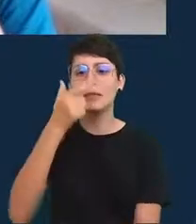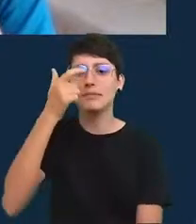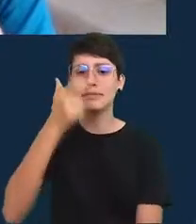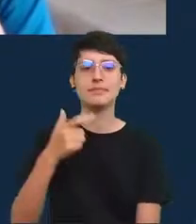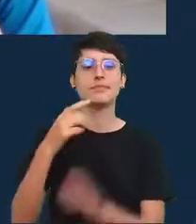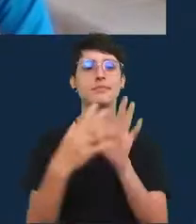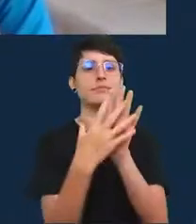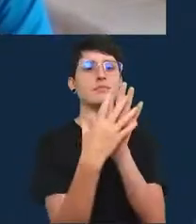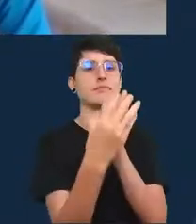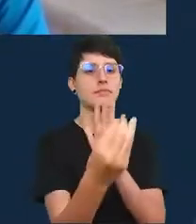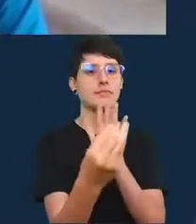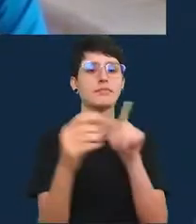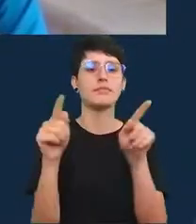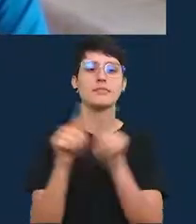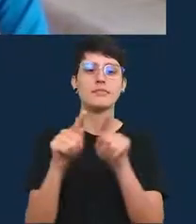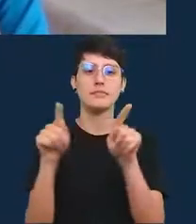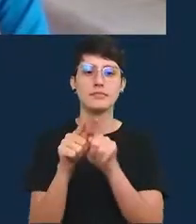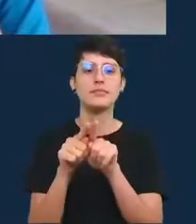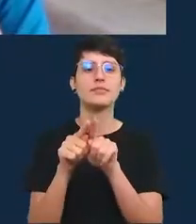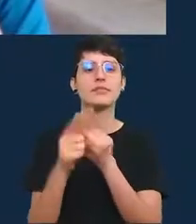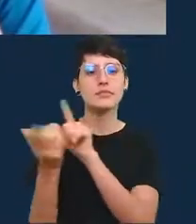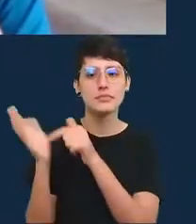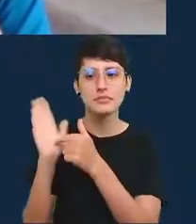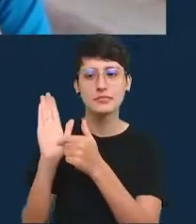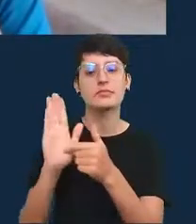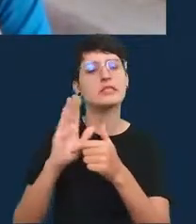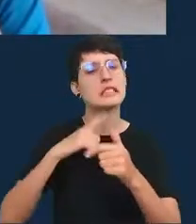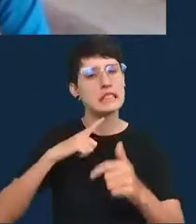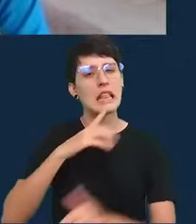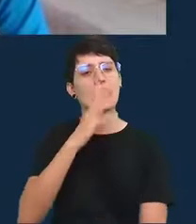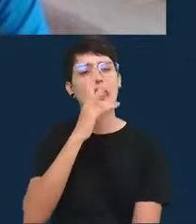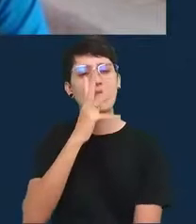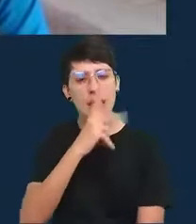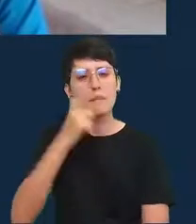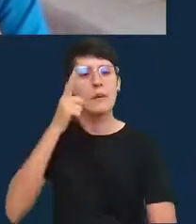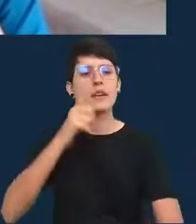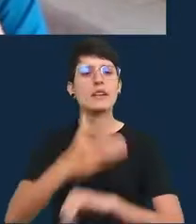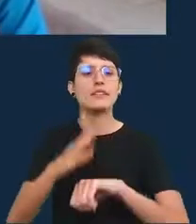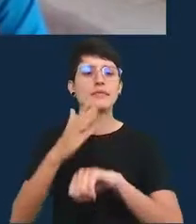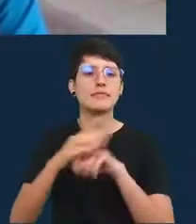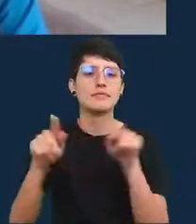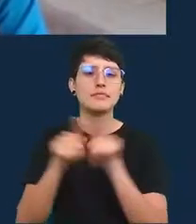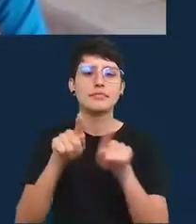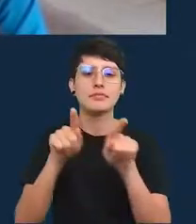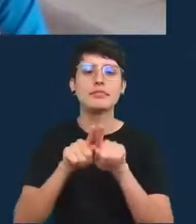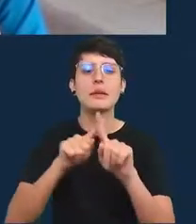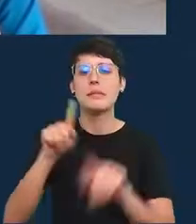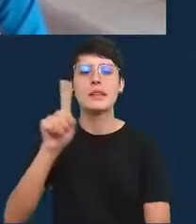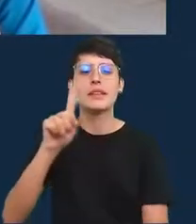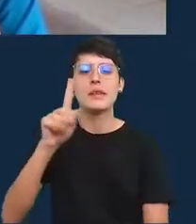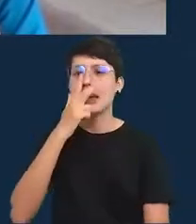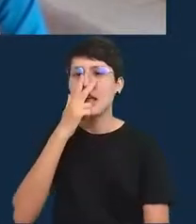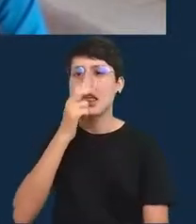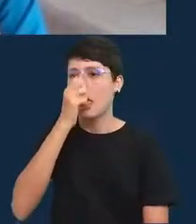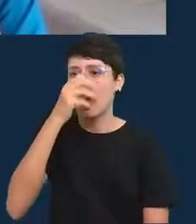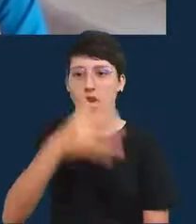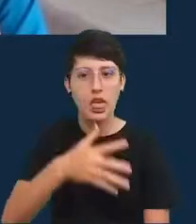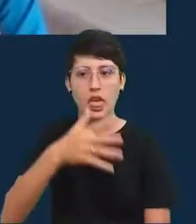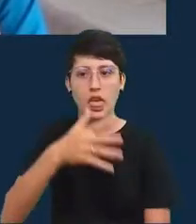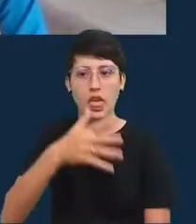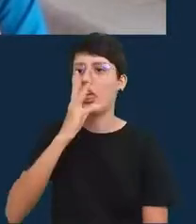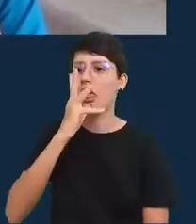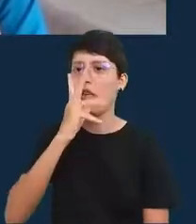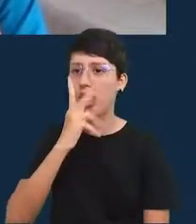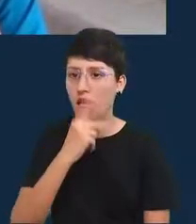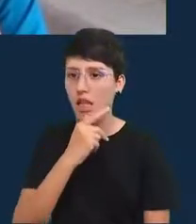levam bastante tempo para treinar mas não não é absurdamente longo enfim